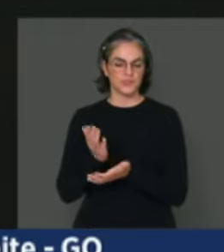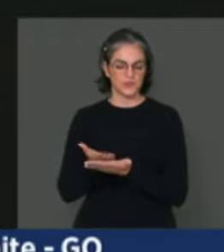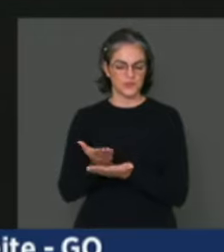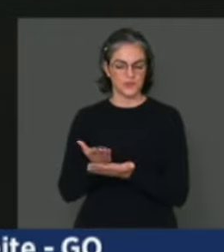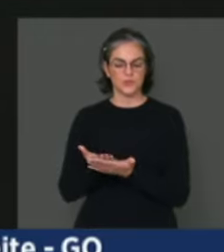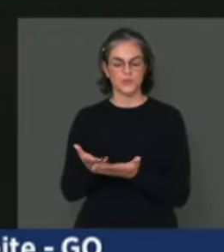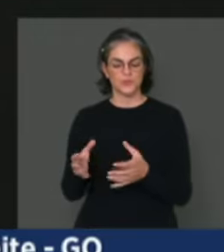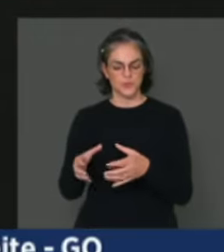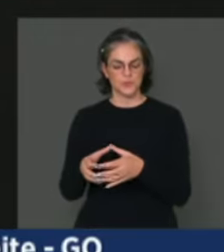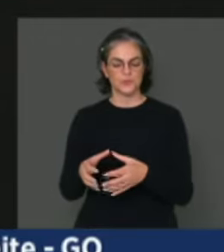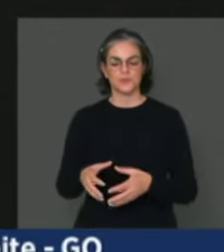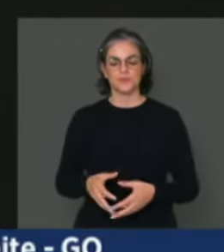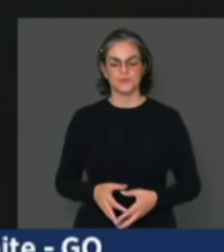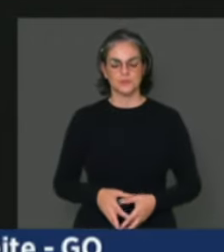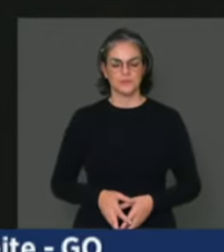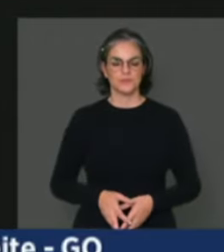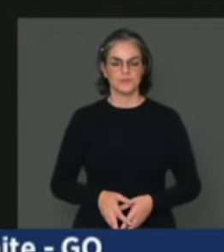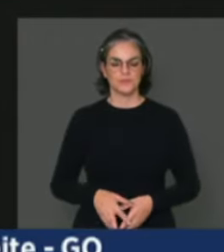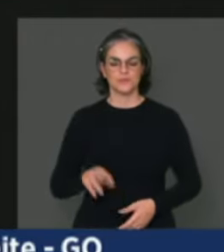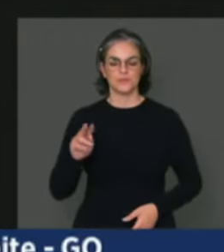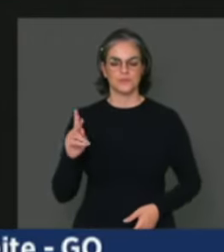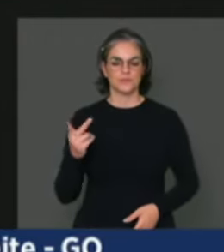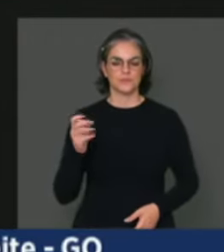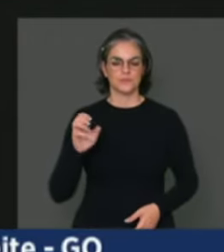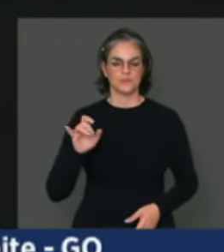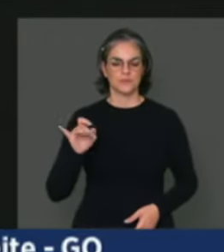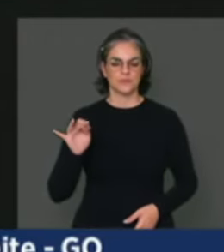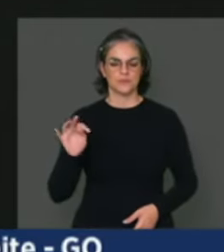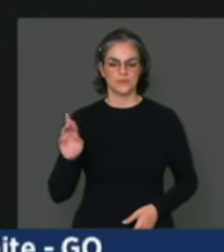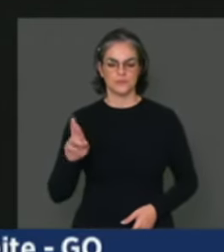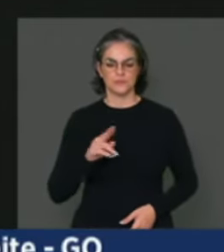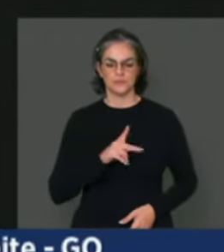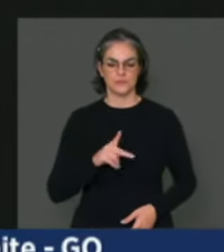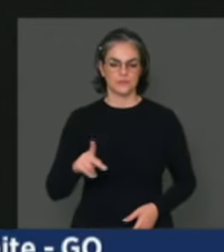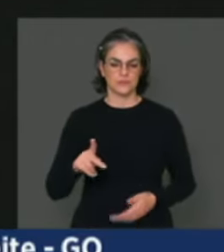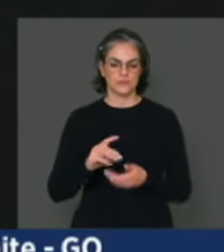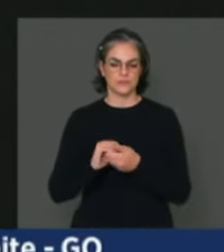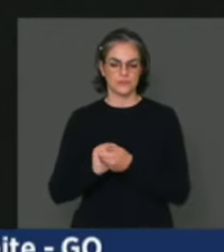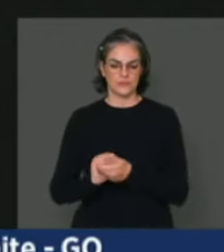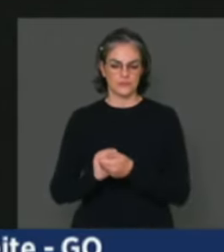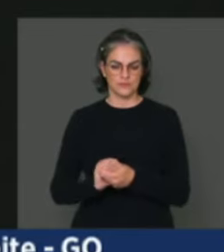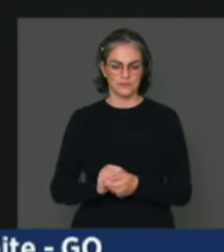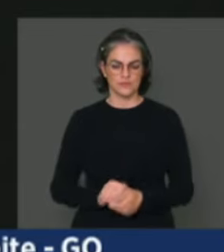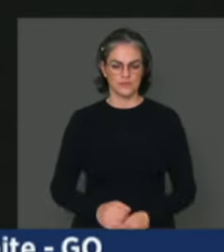E cumprimento Heitor Chu também, presidente da sessão.